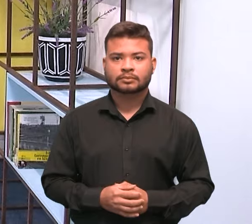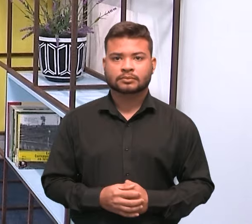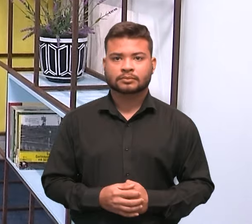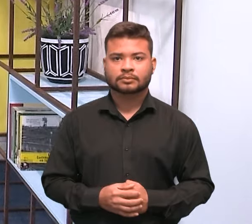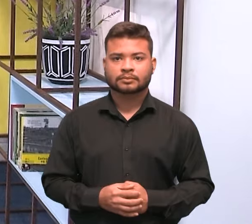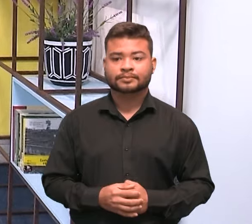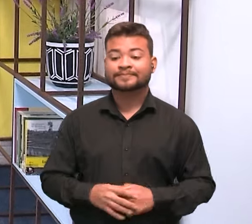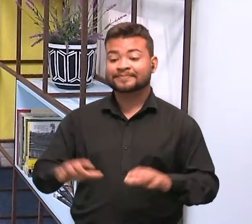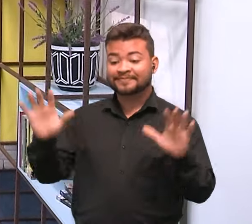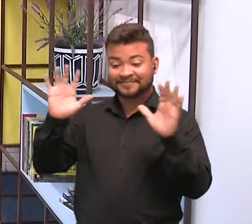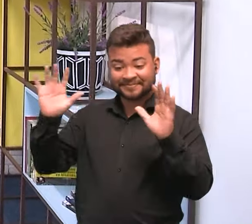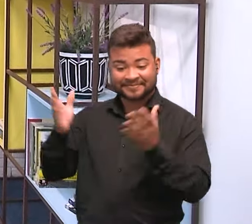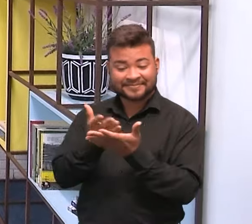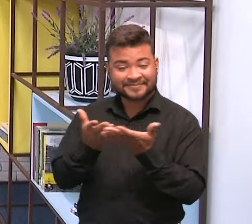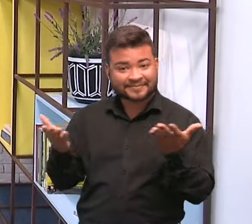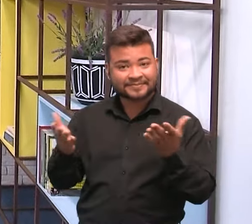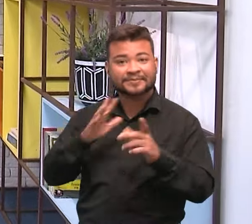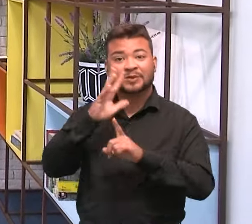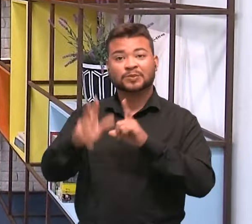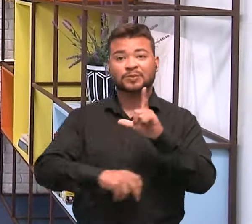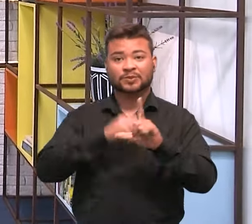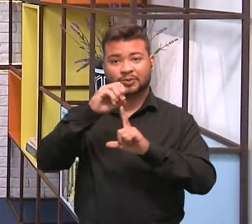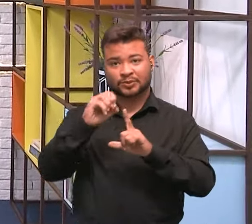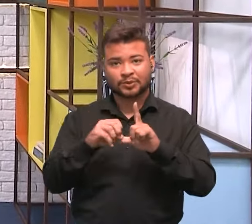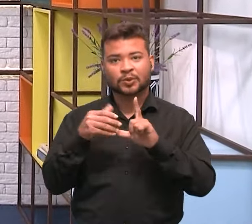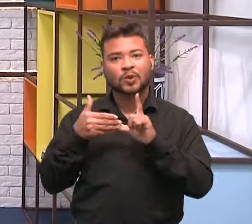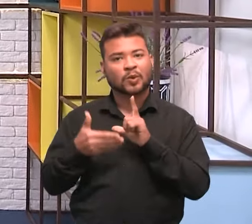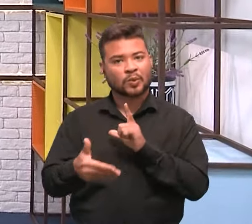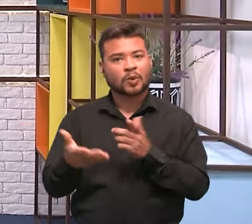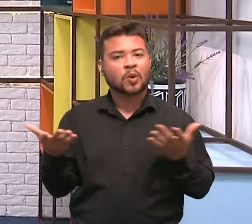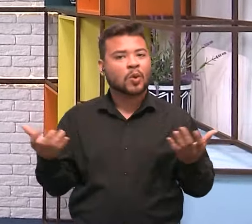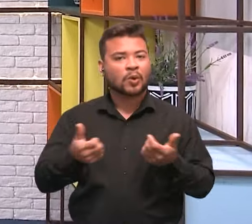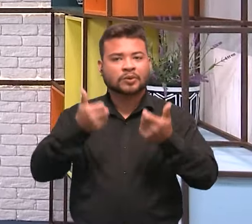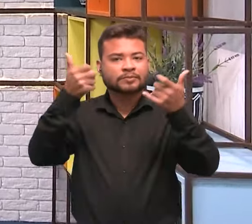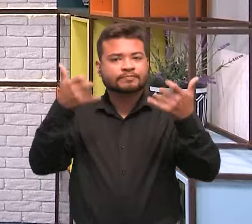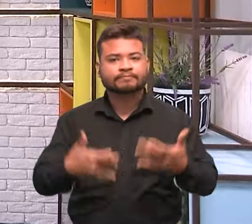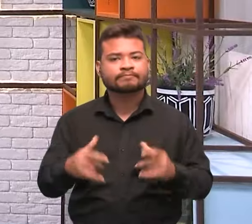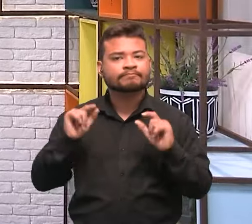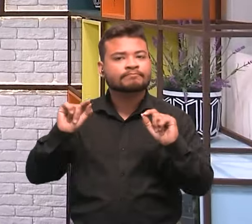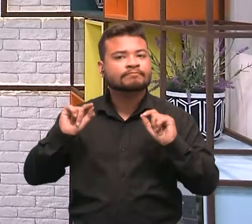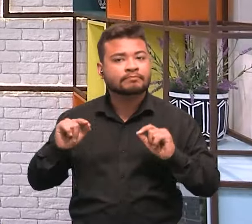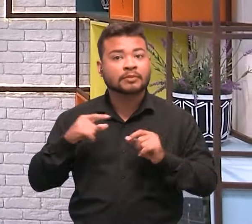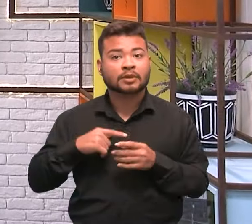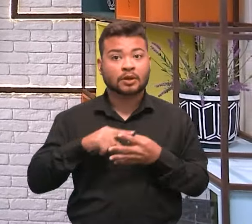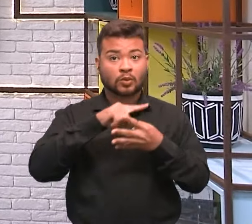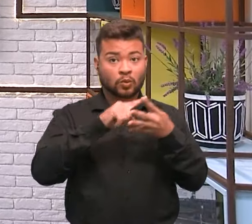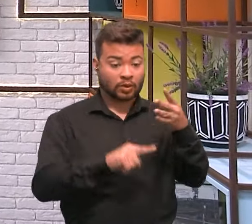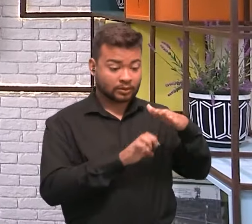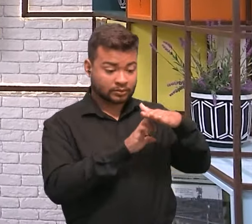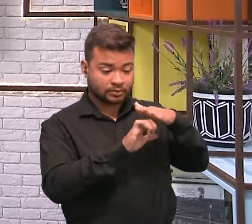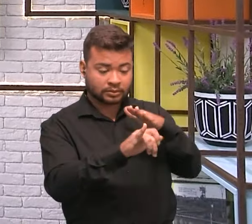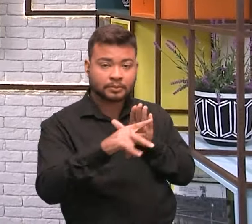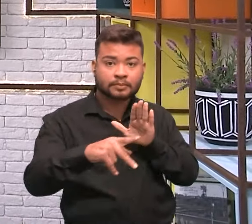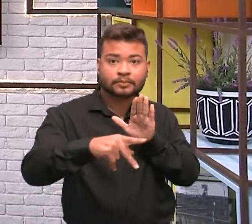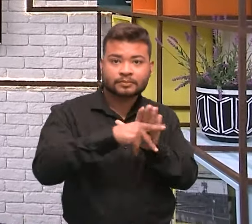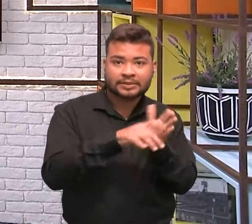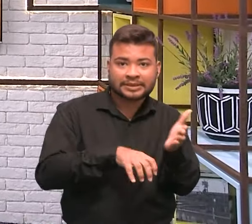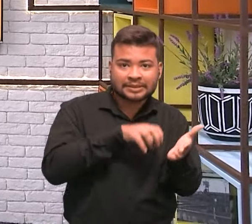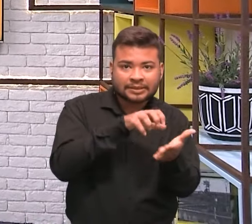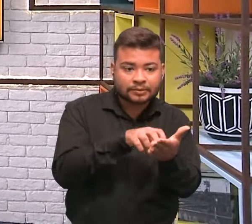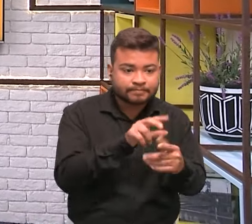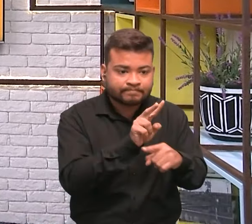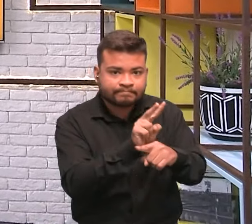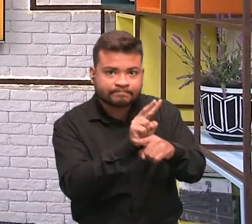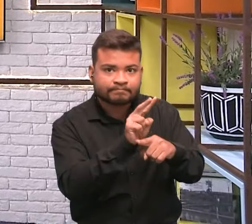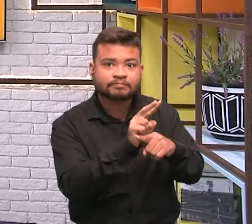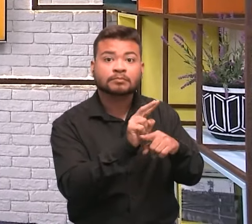Oi pessoal, está começando mais um Mundo UFG e hoje eu te conto que quatro startups ligadas ao centro de empreendedorismo